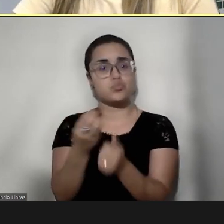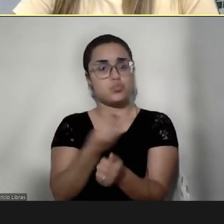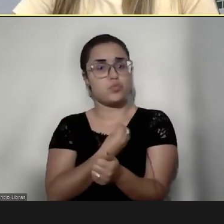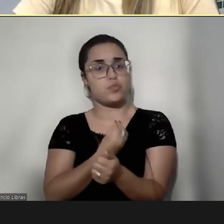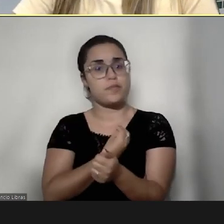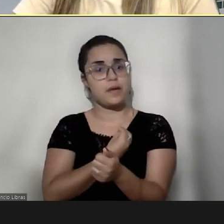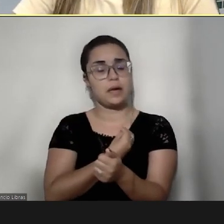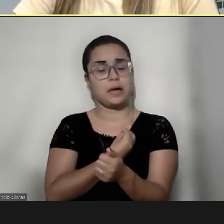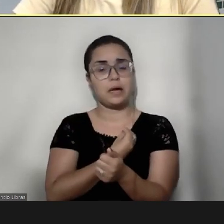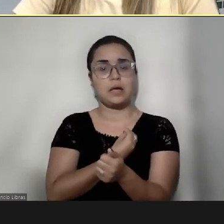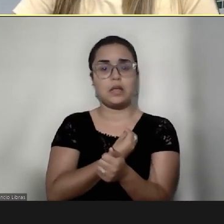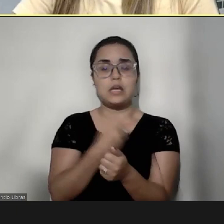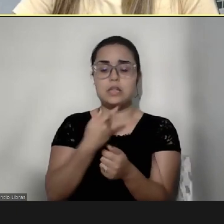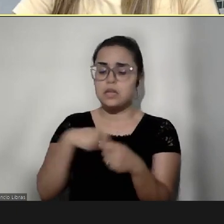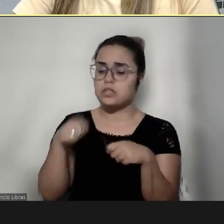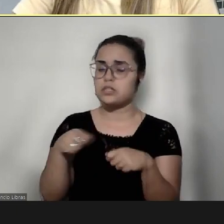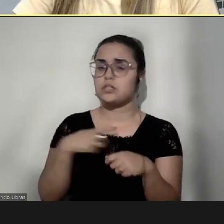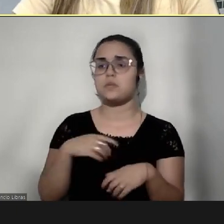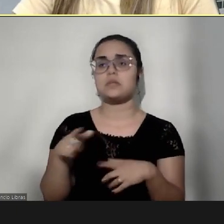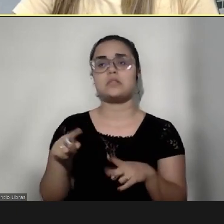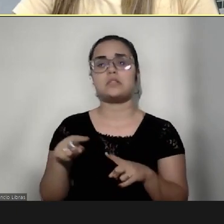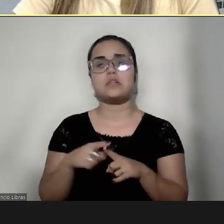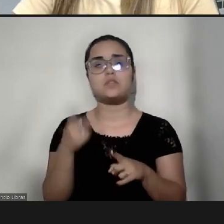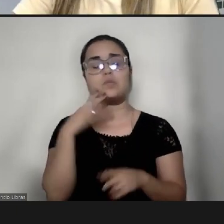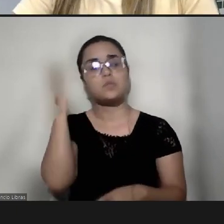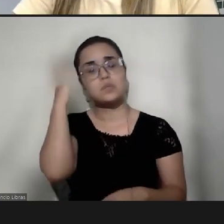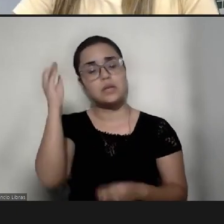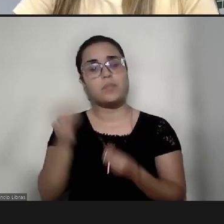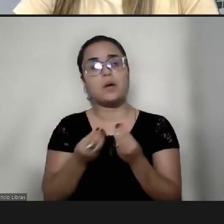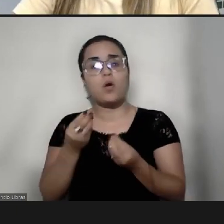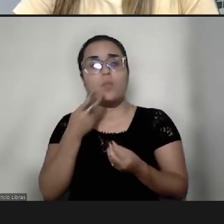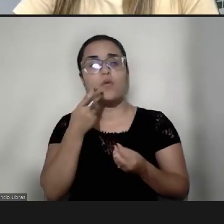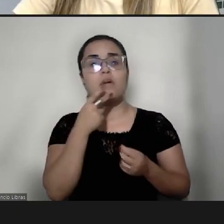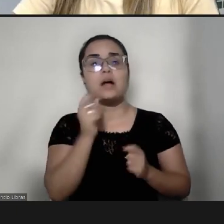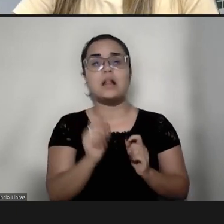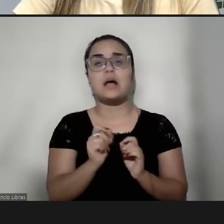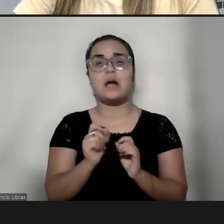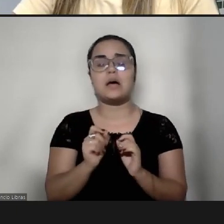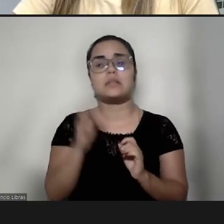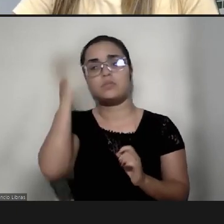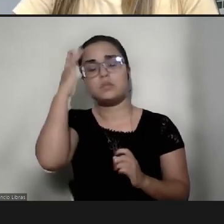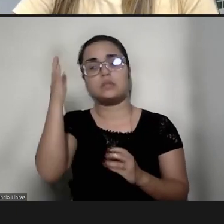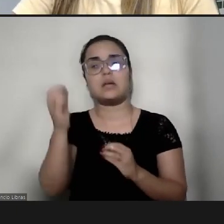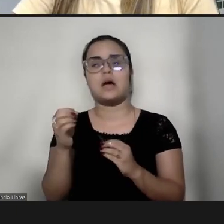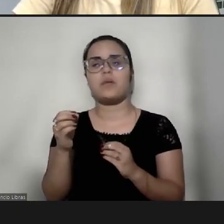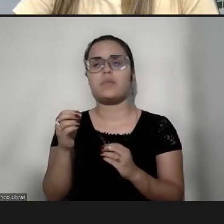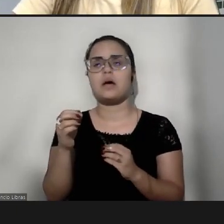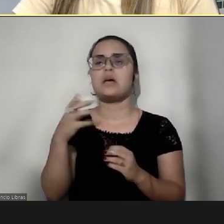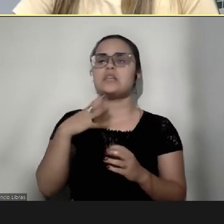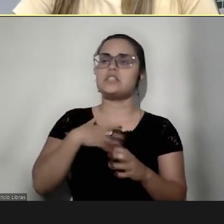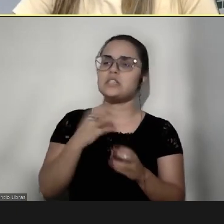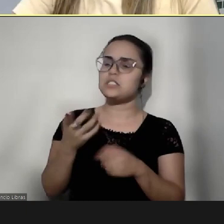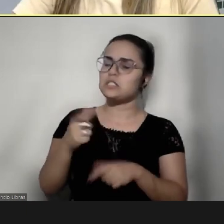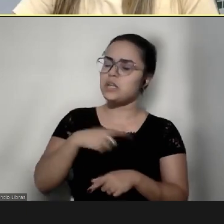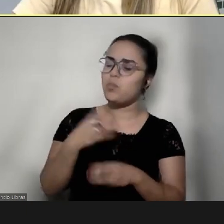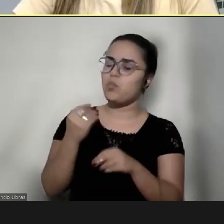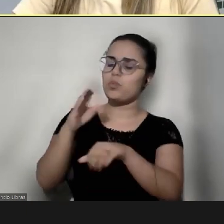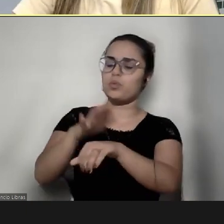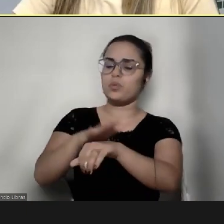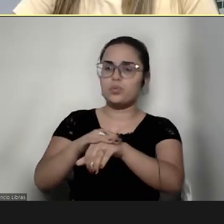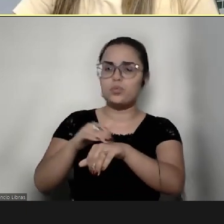então, as pessoas ficam ali, não sabem nem o que falar, não sabem o que... Então, a gente, com muito carinho, também,